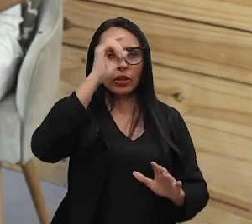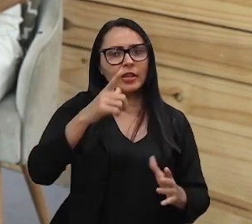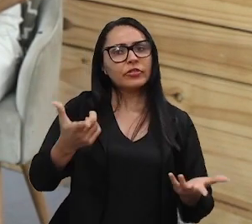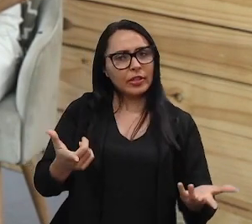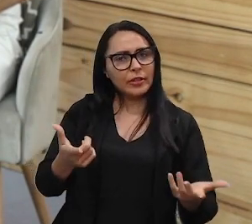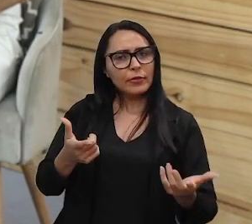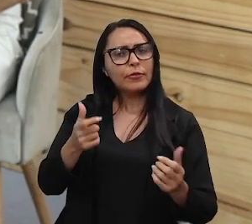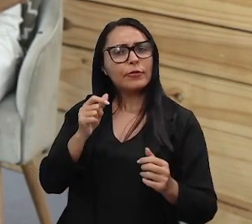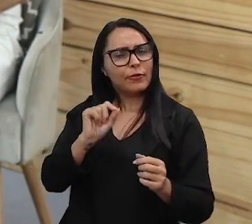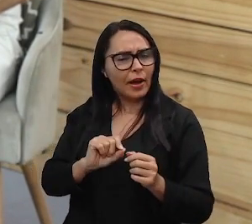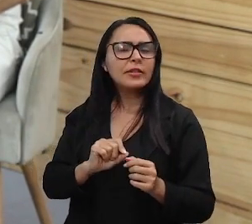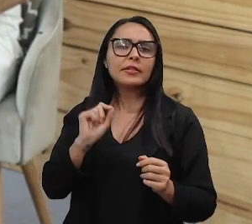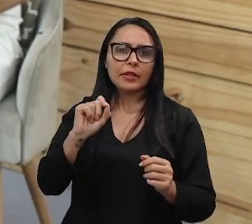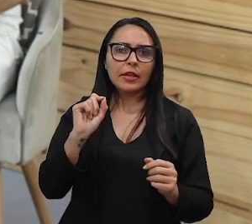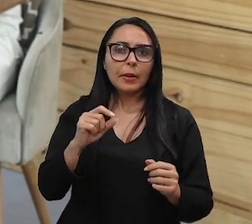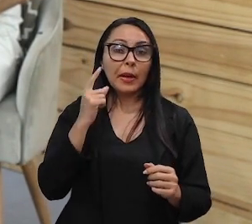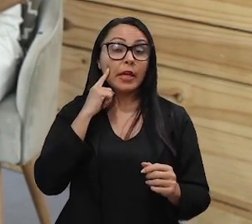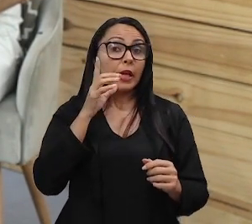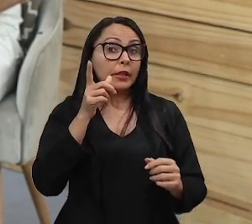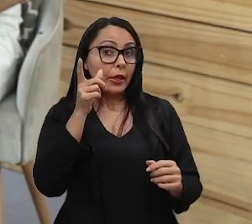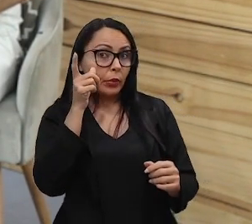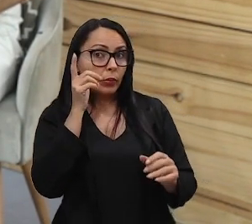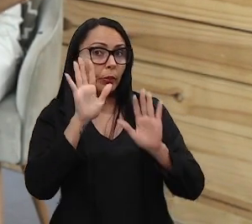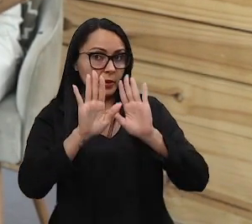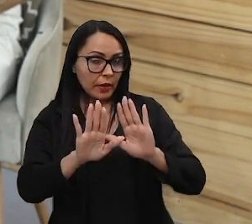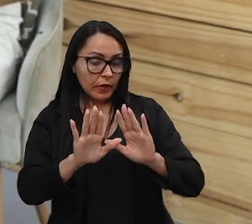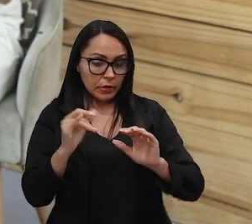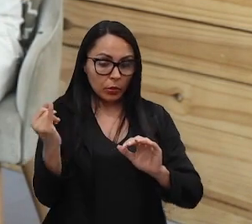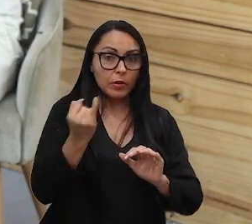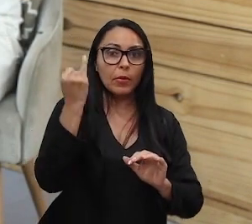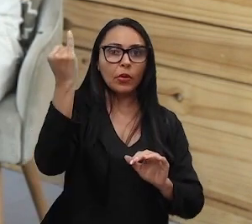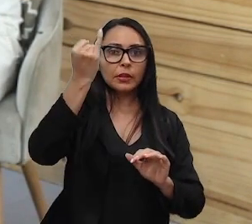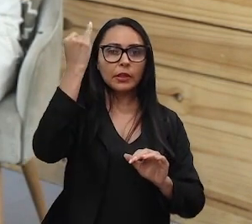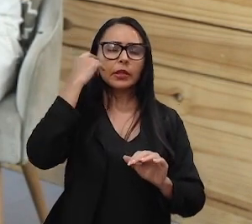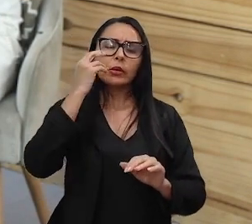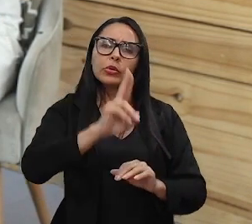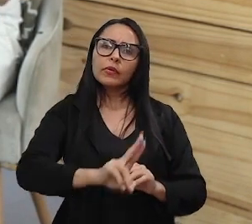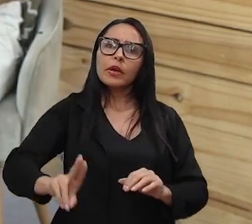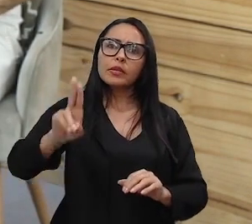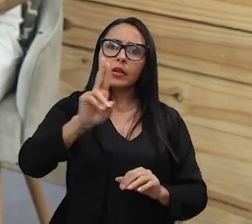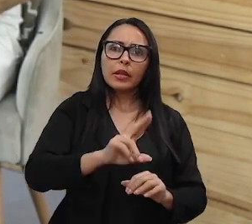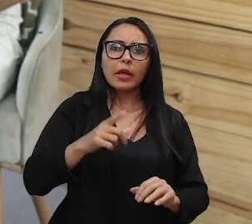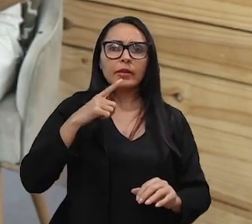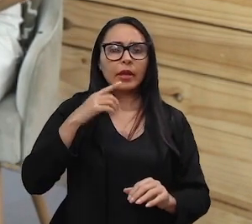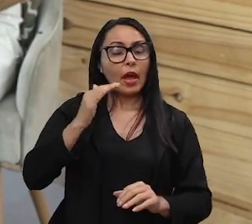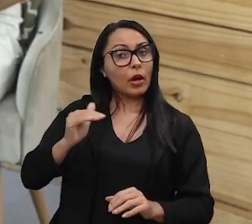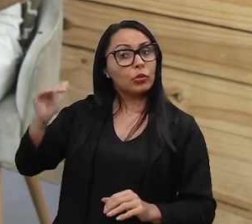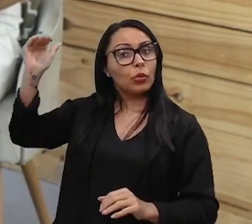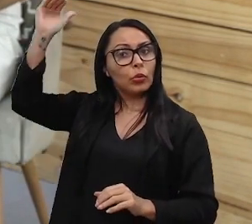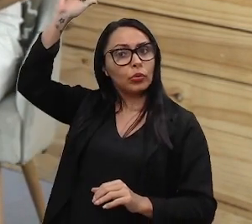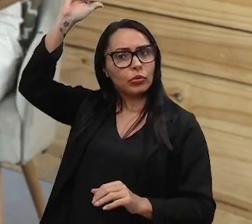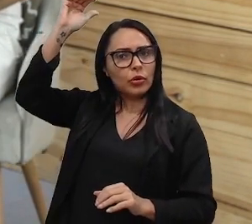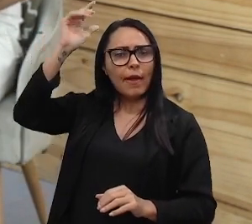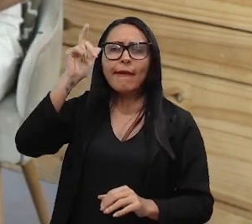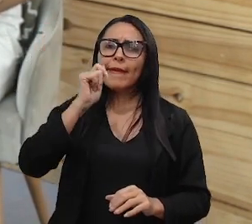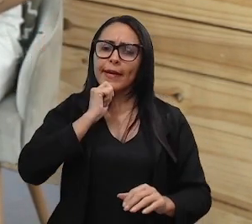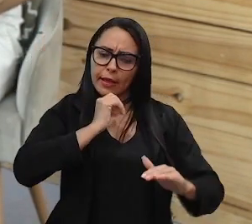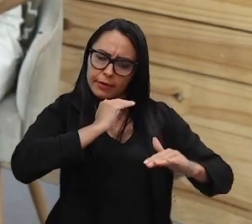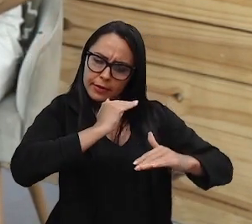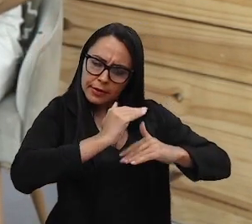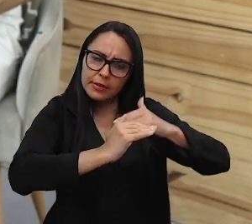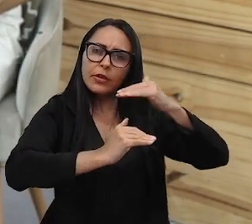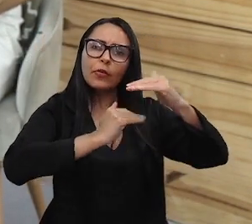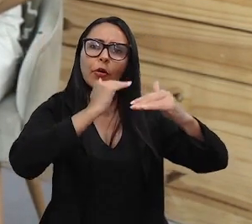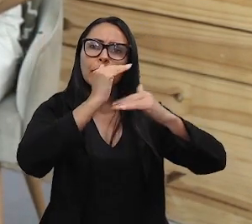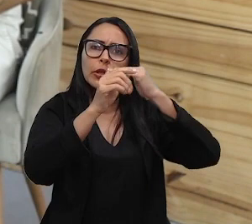fazer. Sendo que aí tem uma observação importante. Na universidade, a gente tem ali adultos, né, que ainda estão se desenvolvendo, como